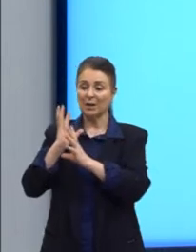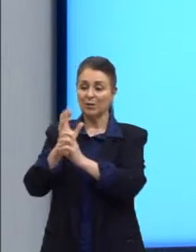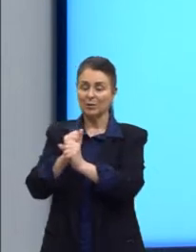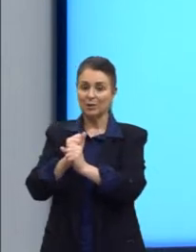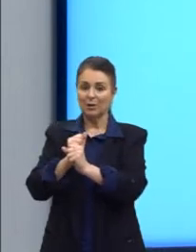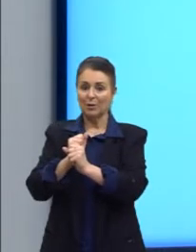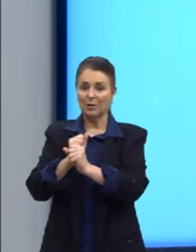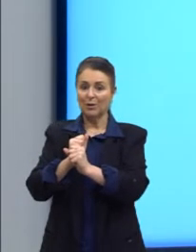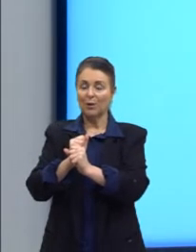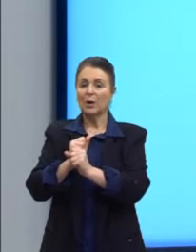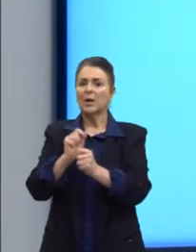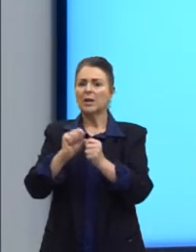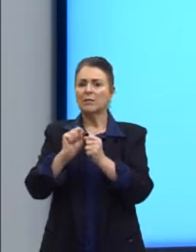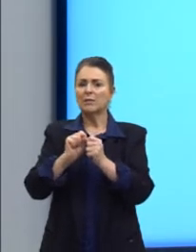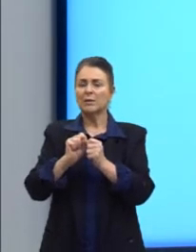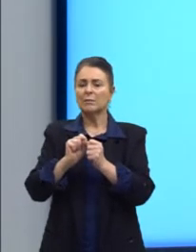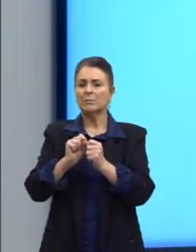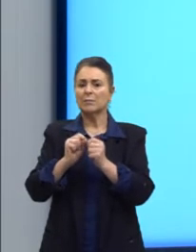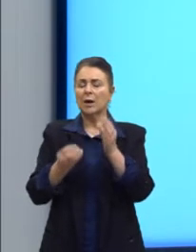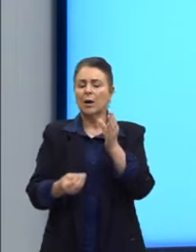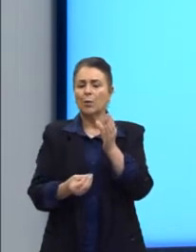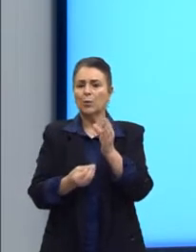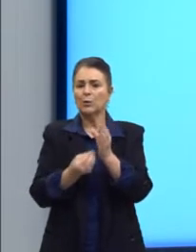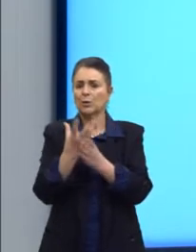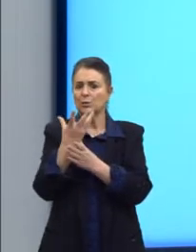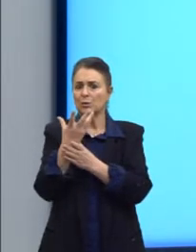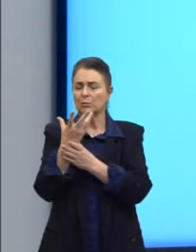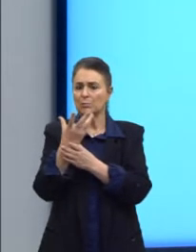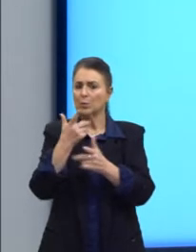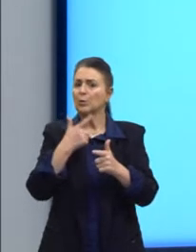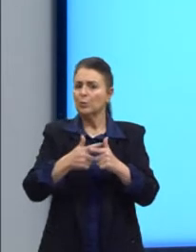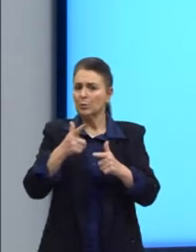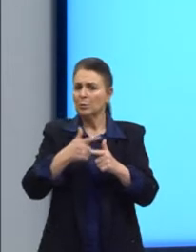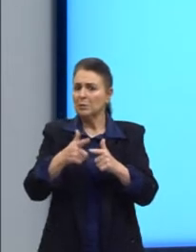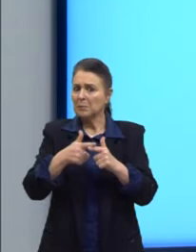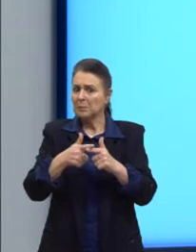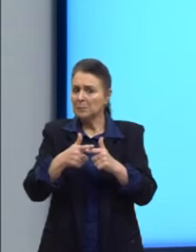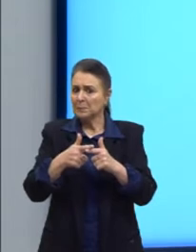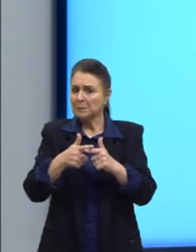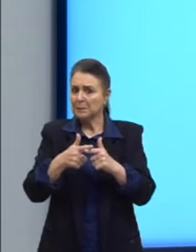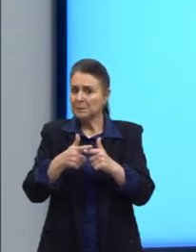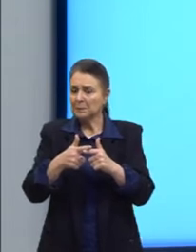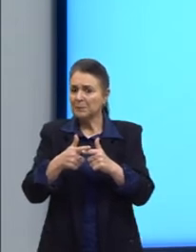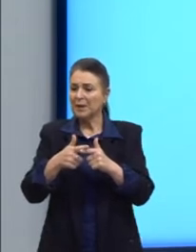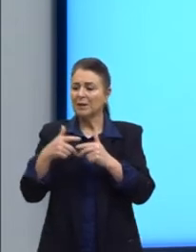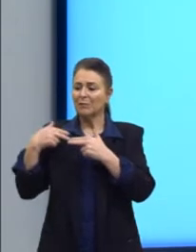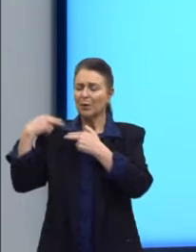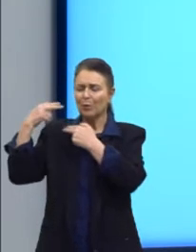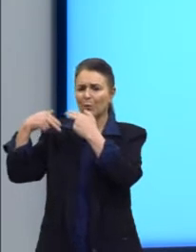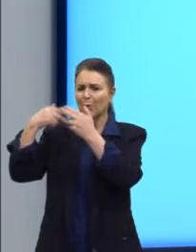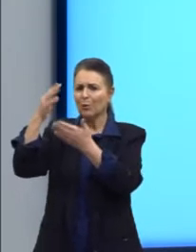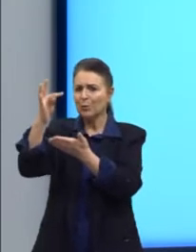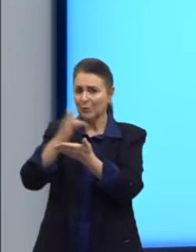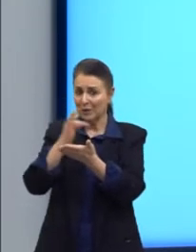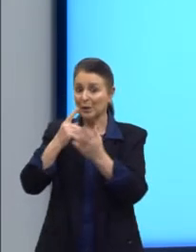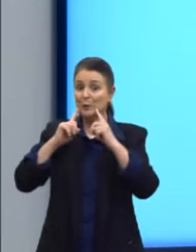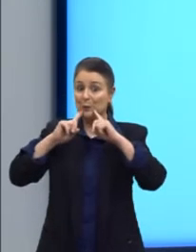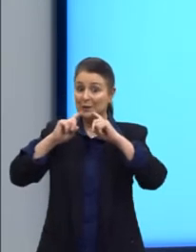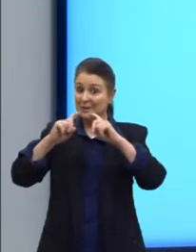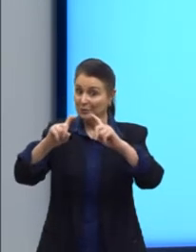colocou ali a possível origem da problemática que a gente trabalha ao longo desse texto, criticamente,